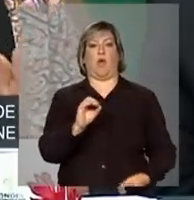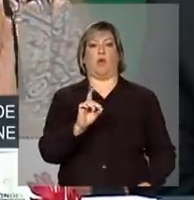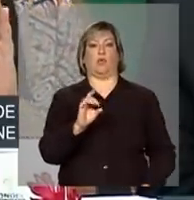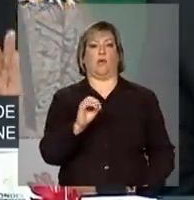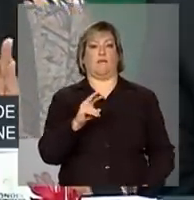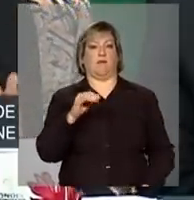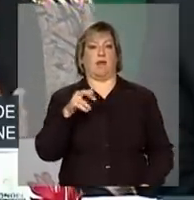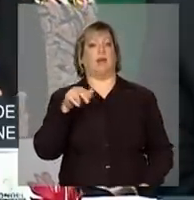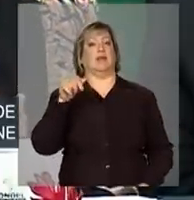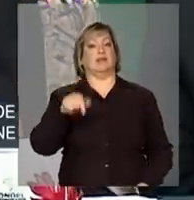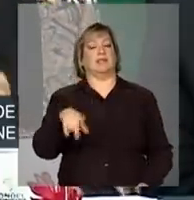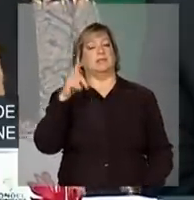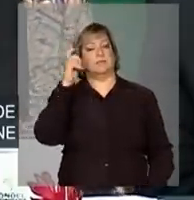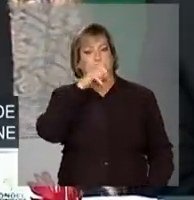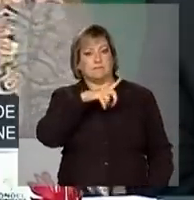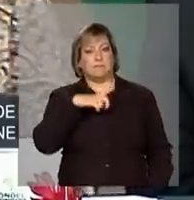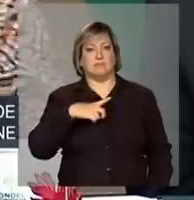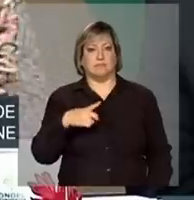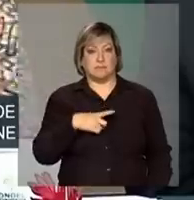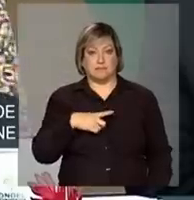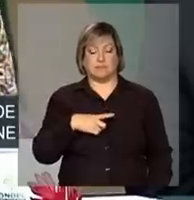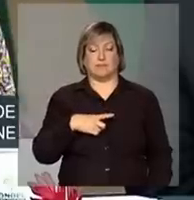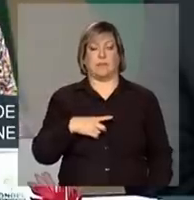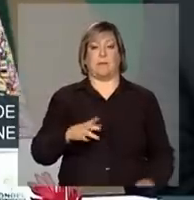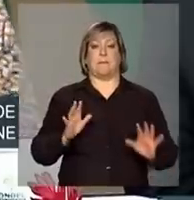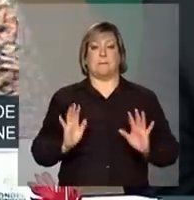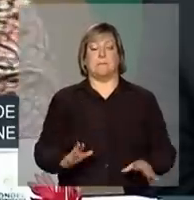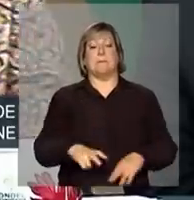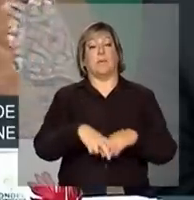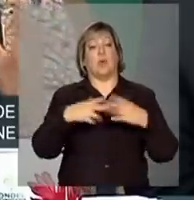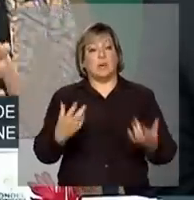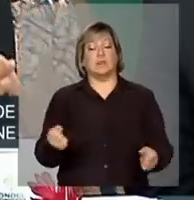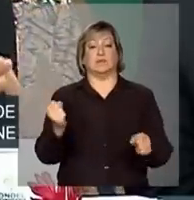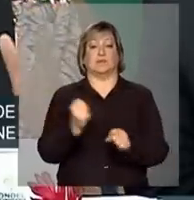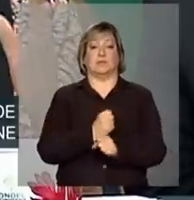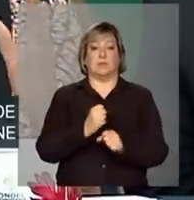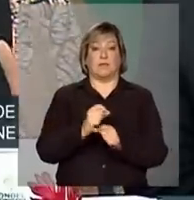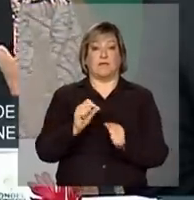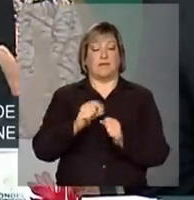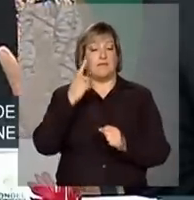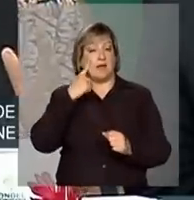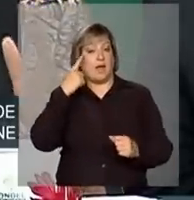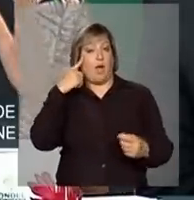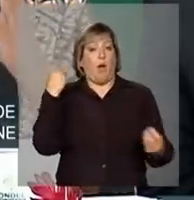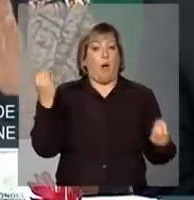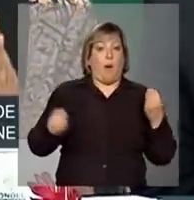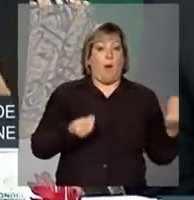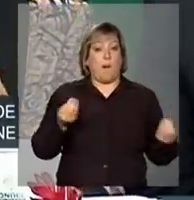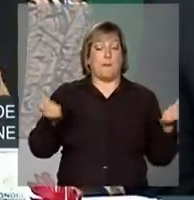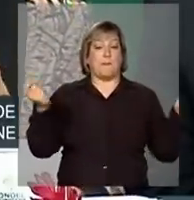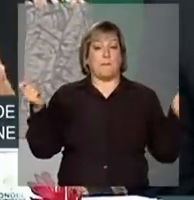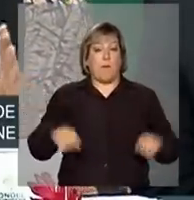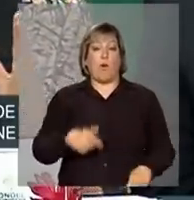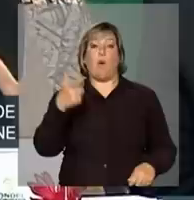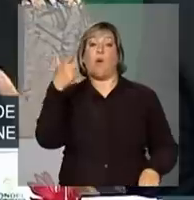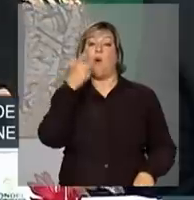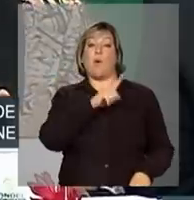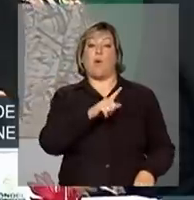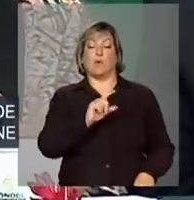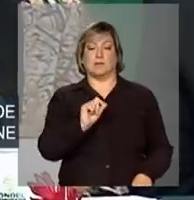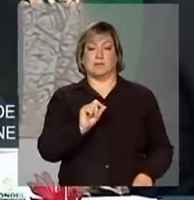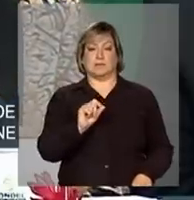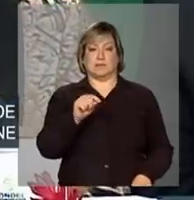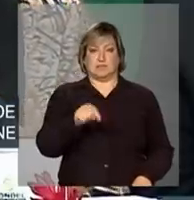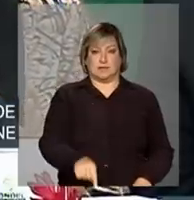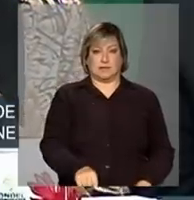que aí há um gargalo. Por isso, construímos as hipóteses de acessar o quê?